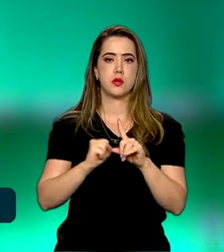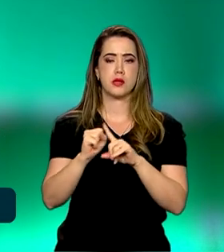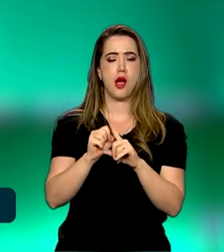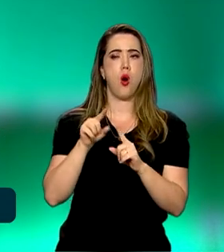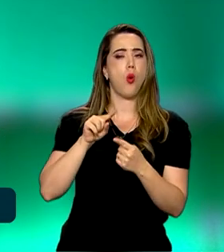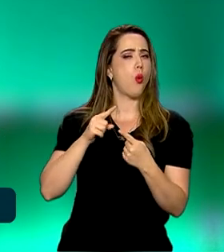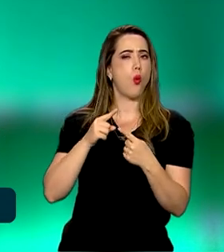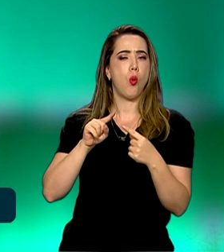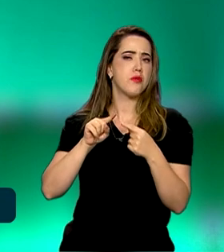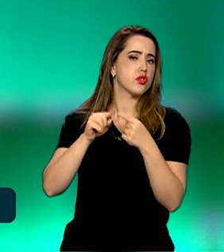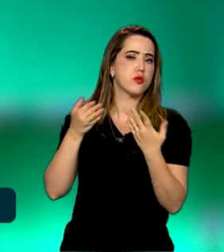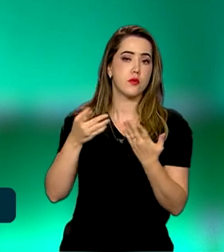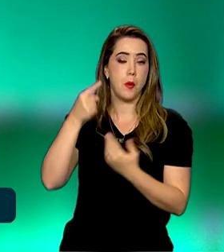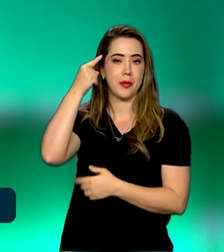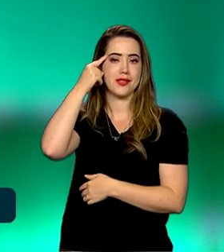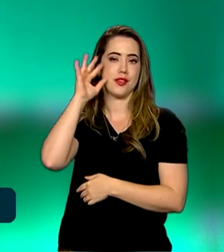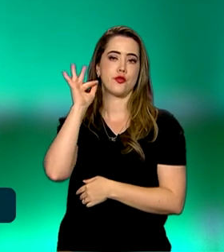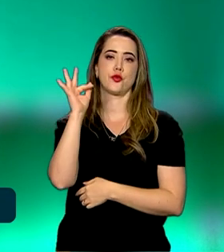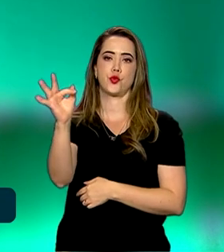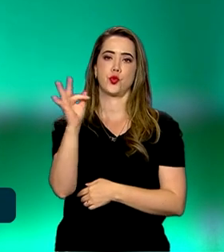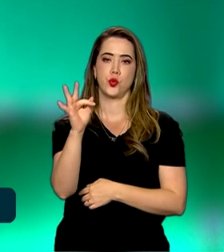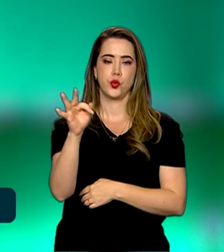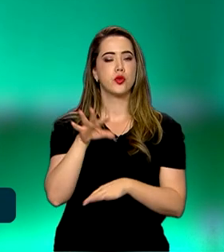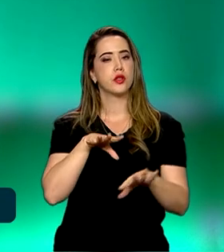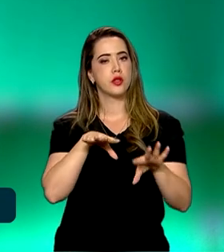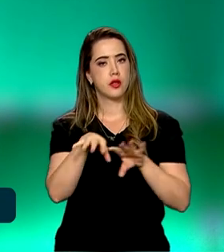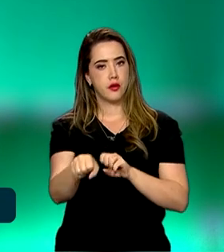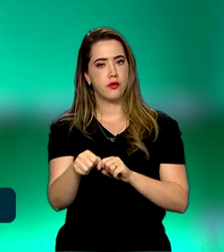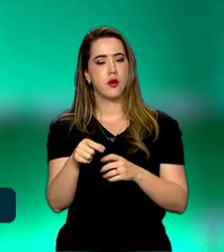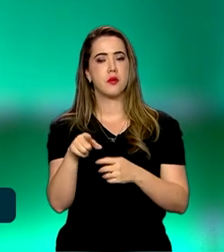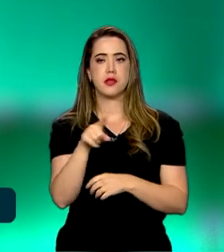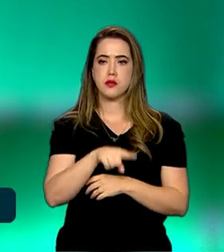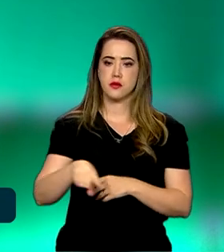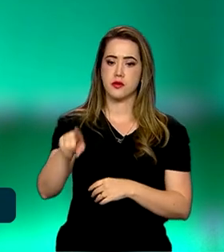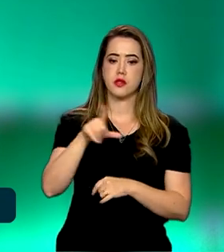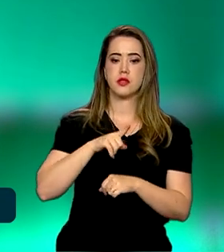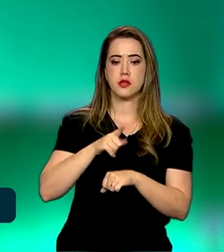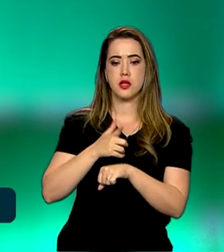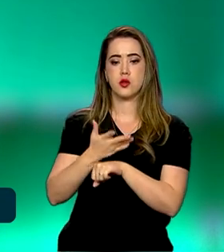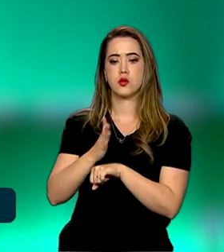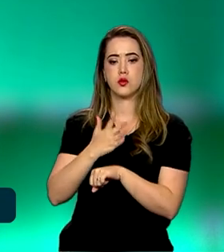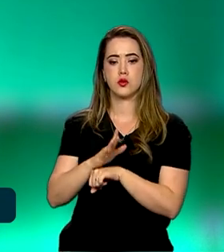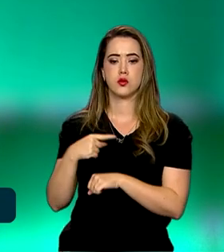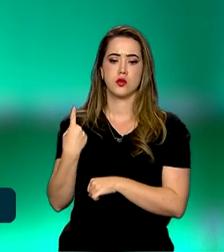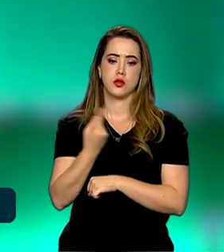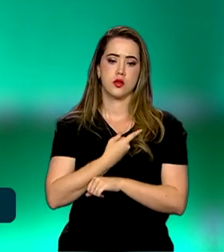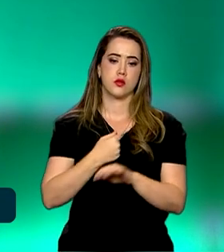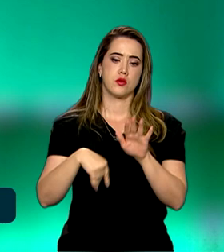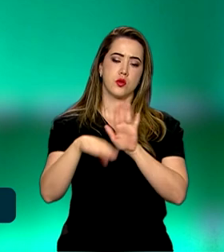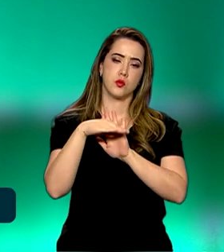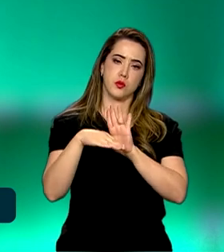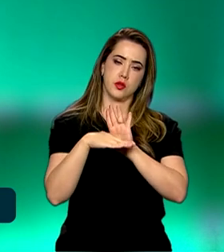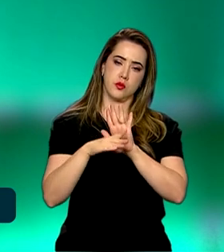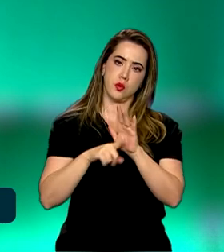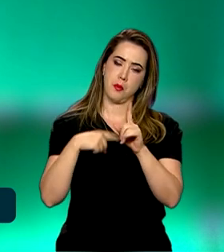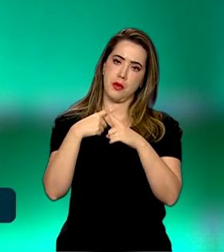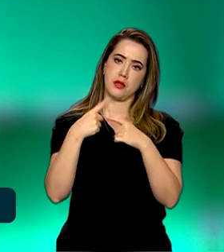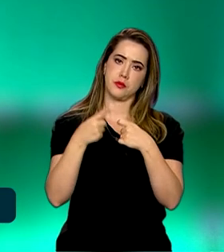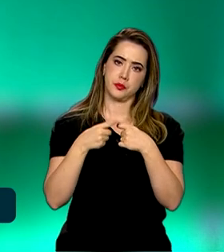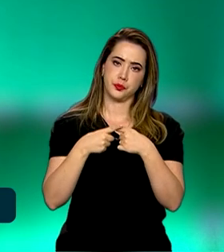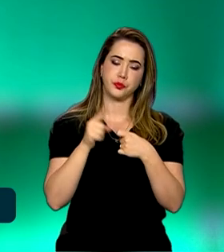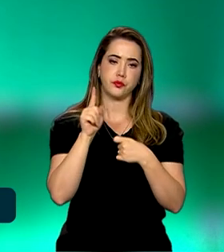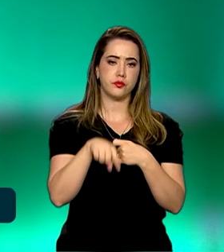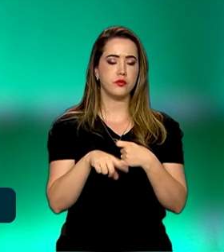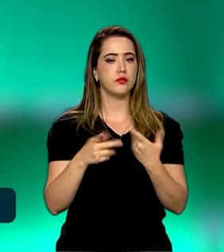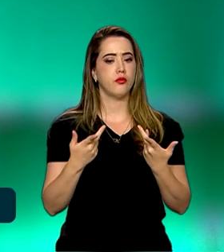o futuro em que toda a formação que vocês terão, que faz parte do nosso programa Mais Médicos,